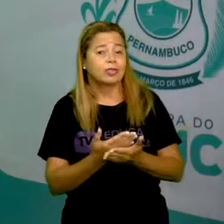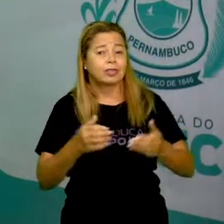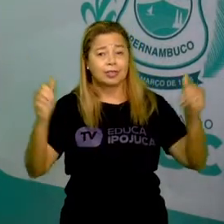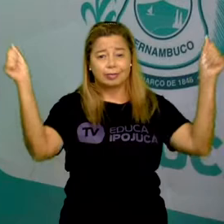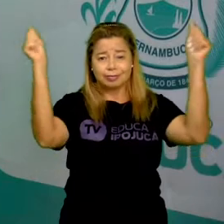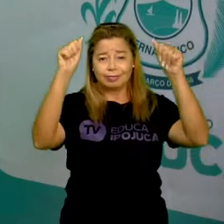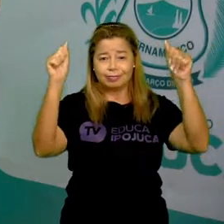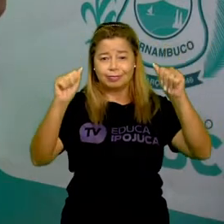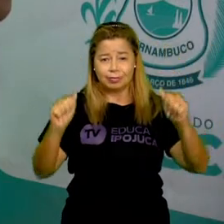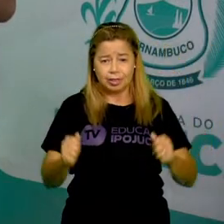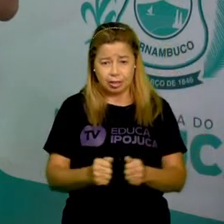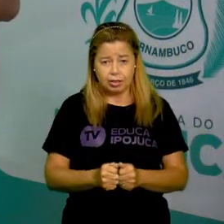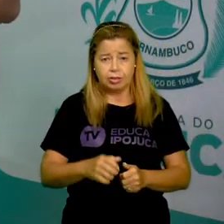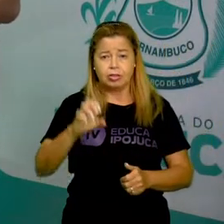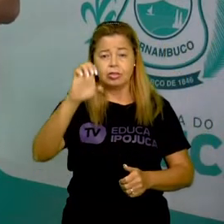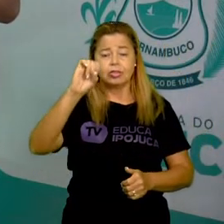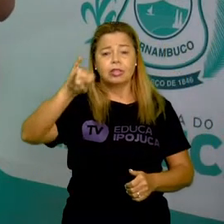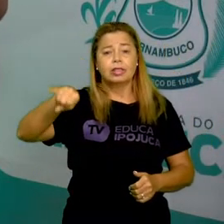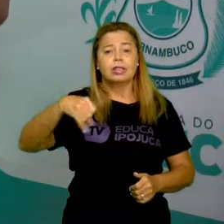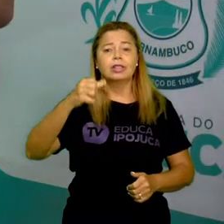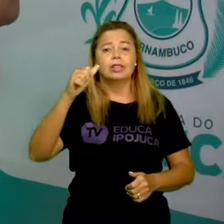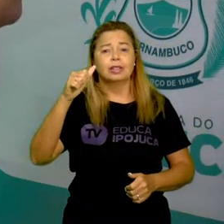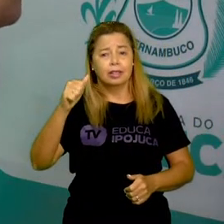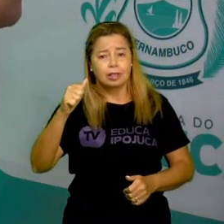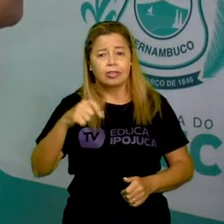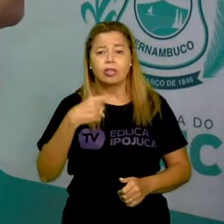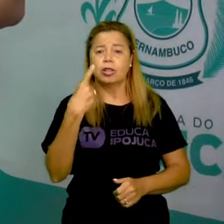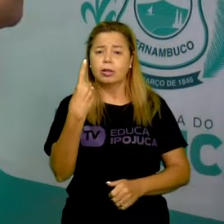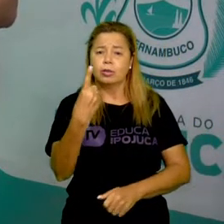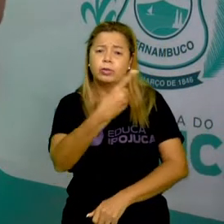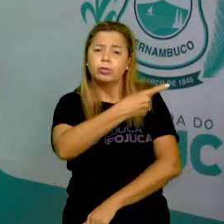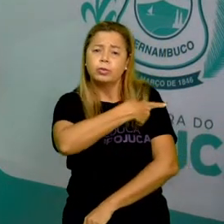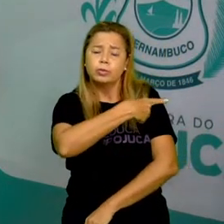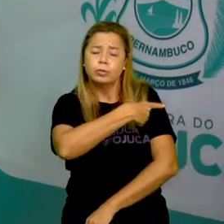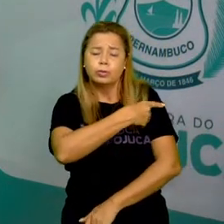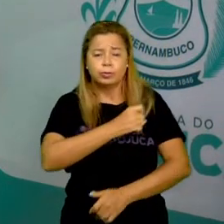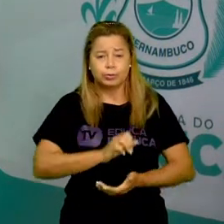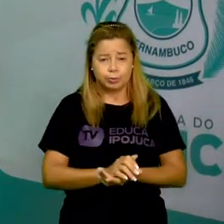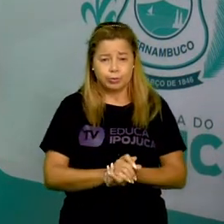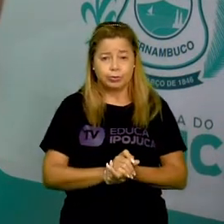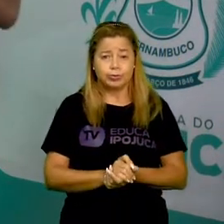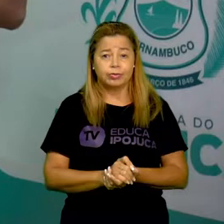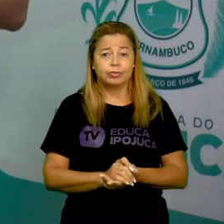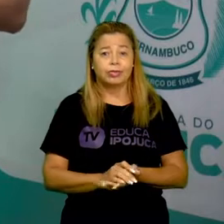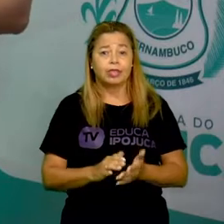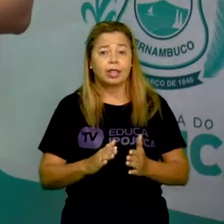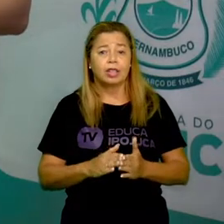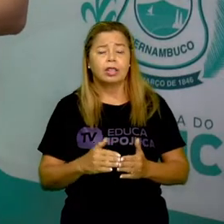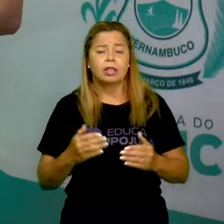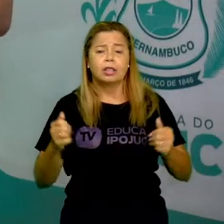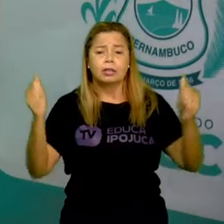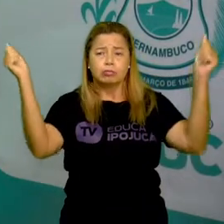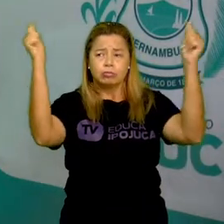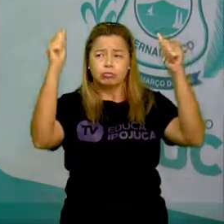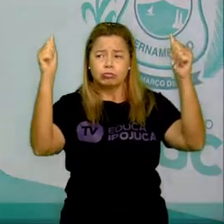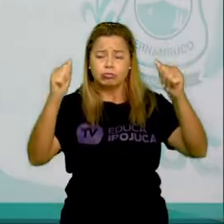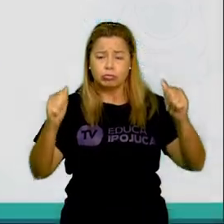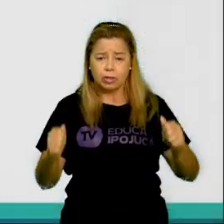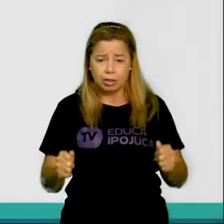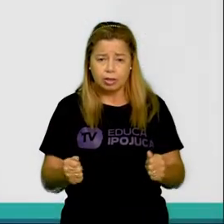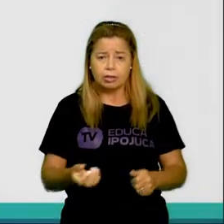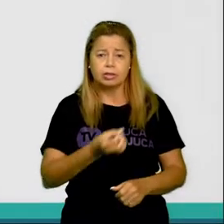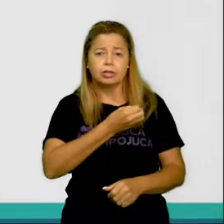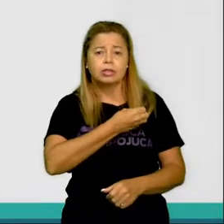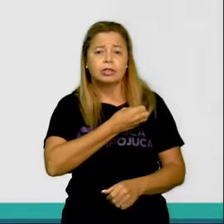para a educação de jovens e adultos da fase 1. Teremos a aula 3 de Arte, com o tema